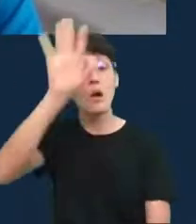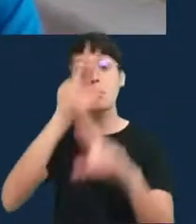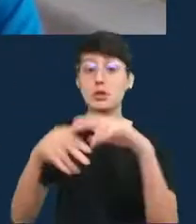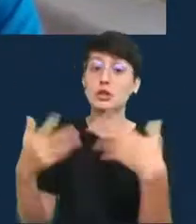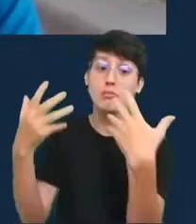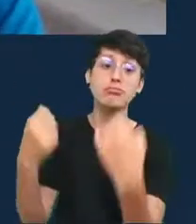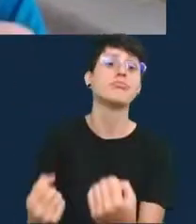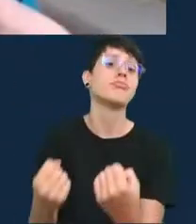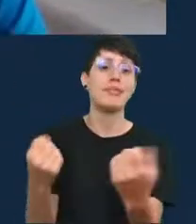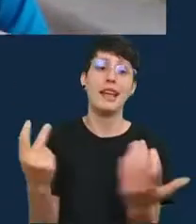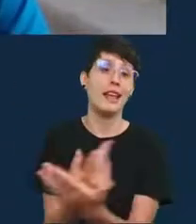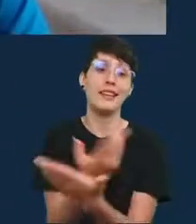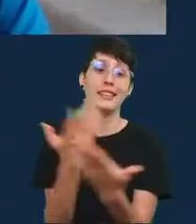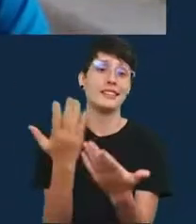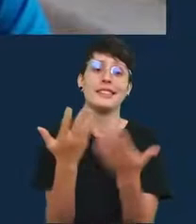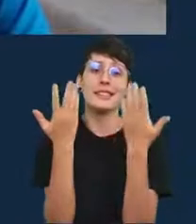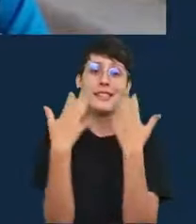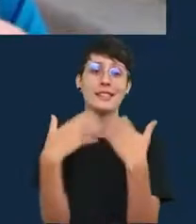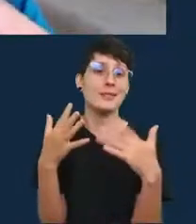que aconteceu